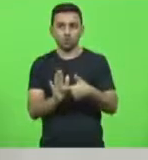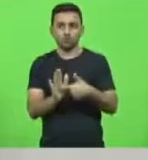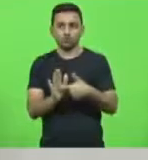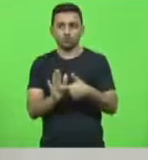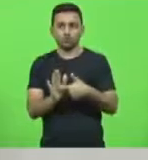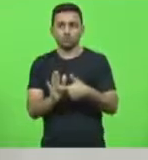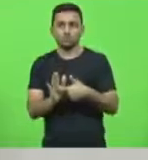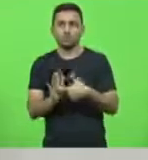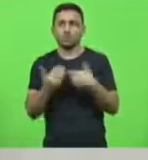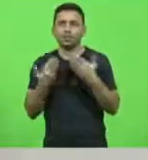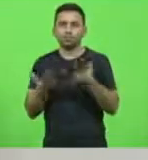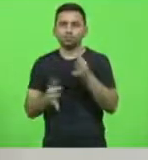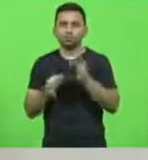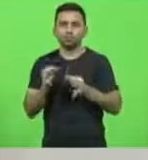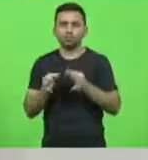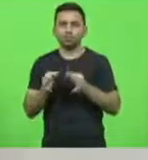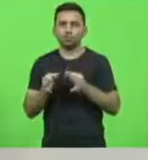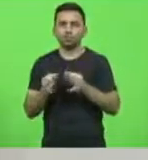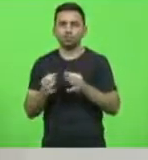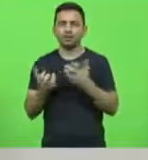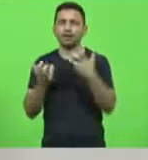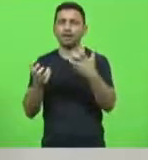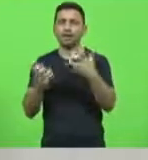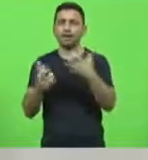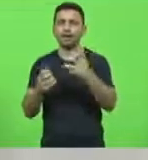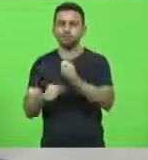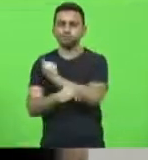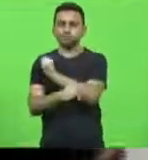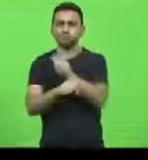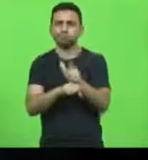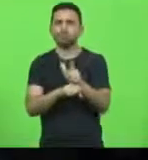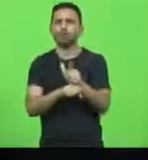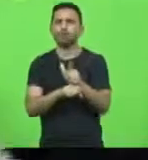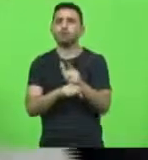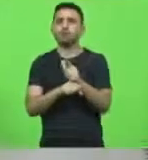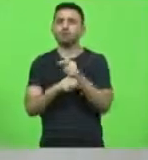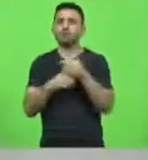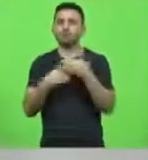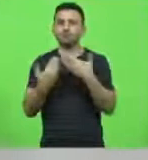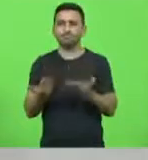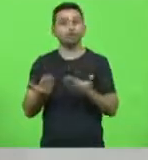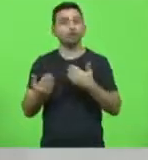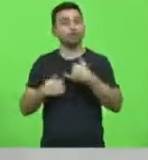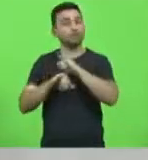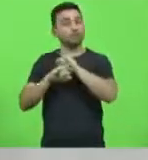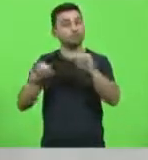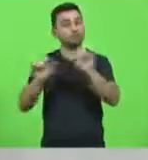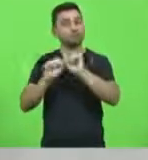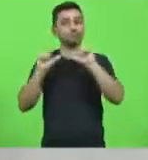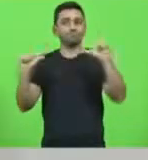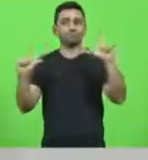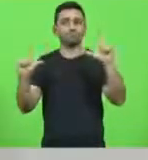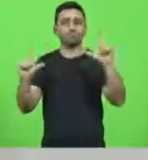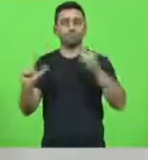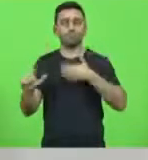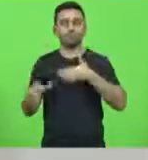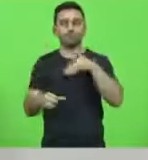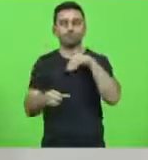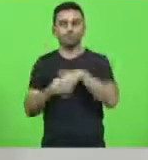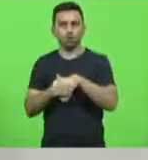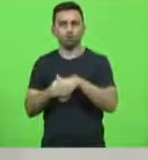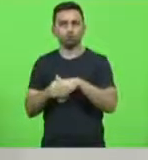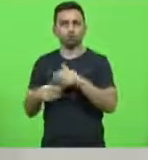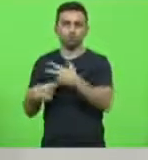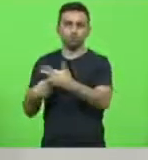judicial, optou por passar por cima da decisão judicial. O meu alerta, naquele momento, foi nesse sentido. O meu voto foi vencido na